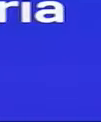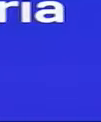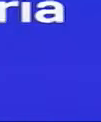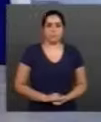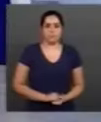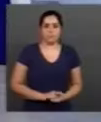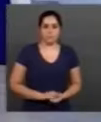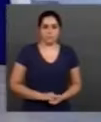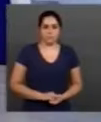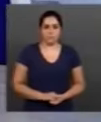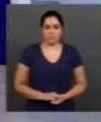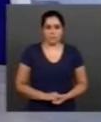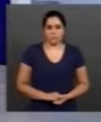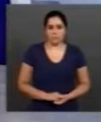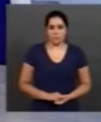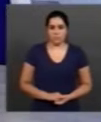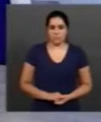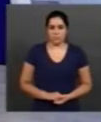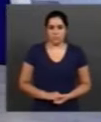Boa noite.